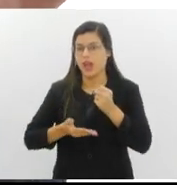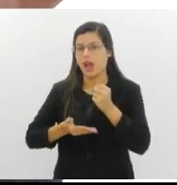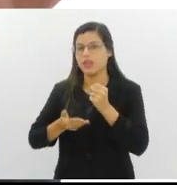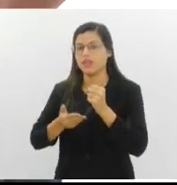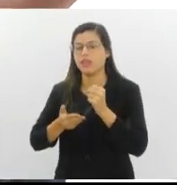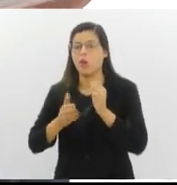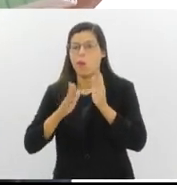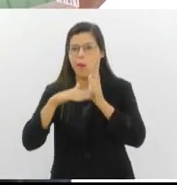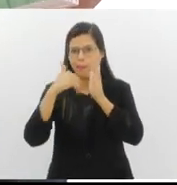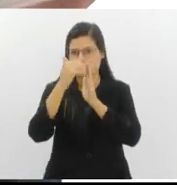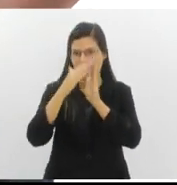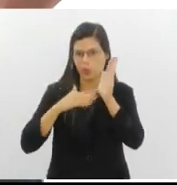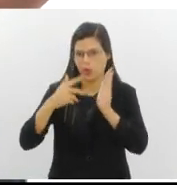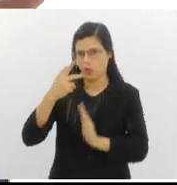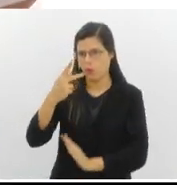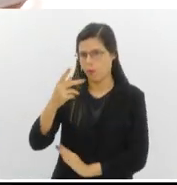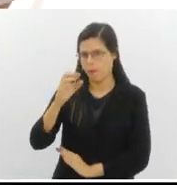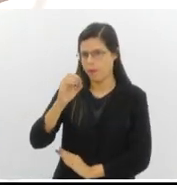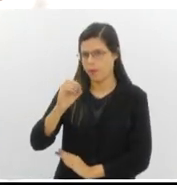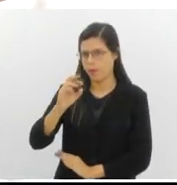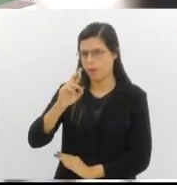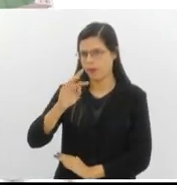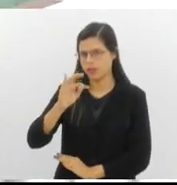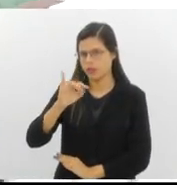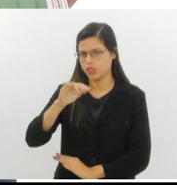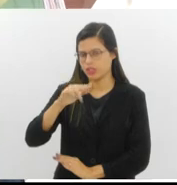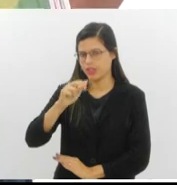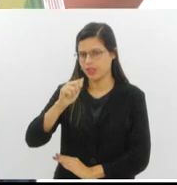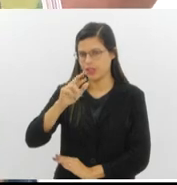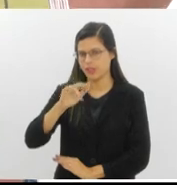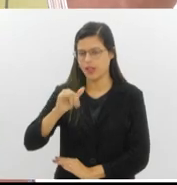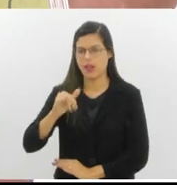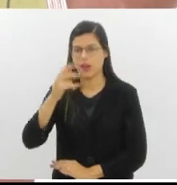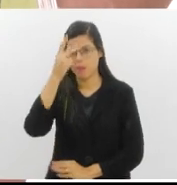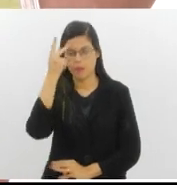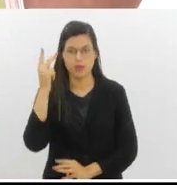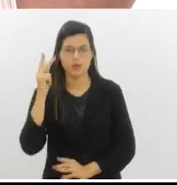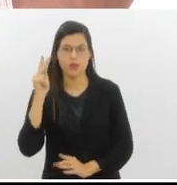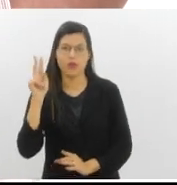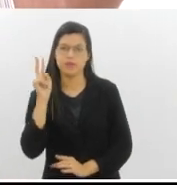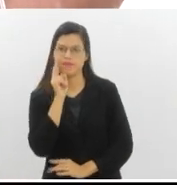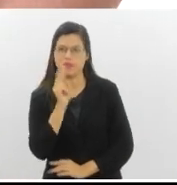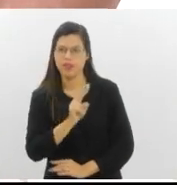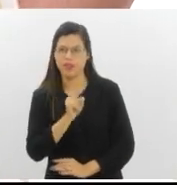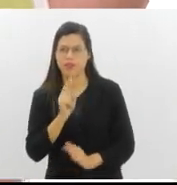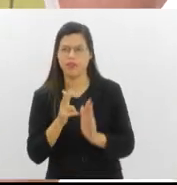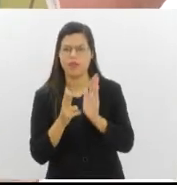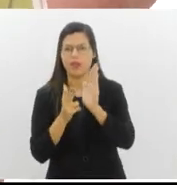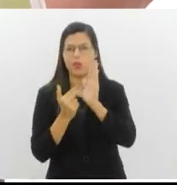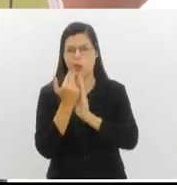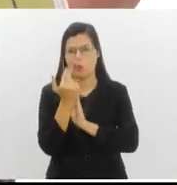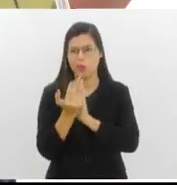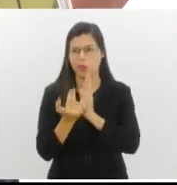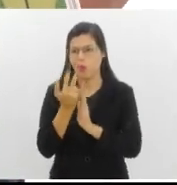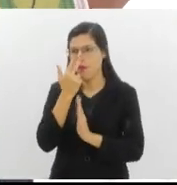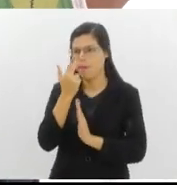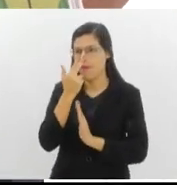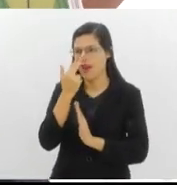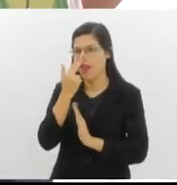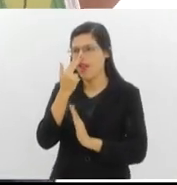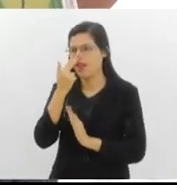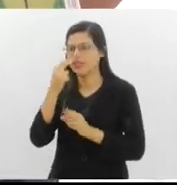que mostra justamente o de quem está vendo a pintura, ele vê de dentro da mata para o mar, e foi como se a gente tivesse